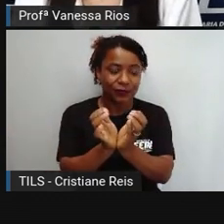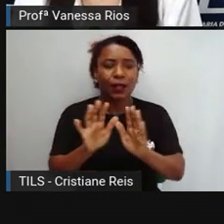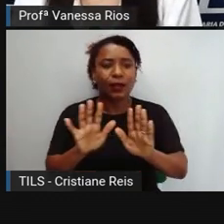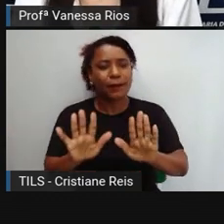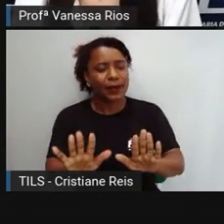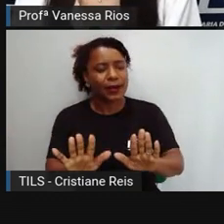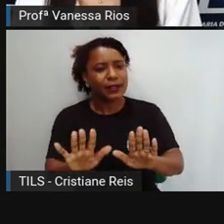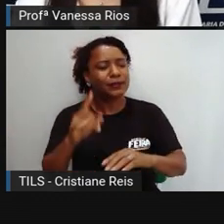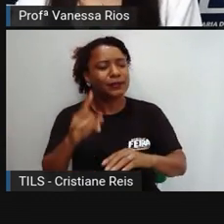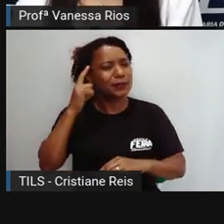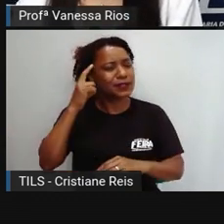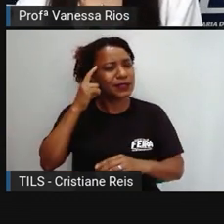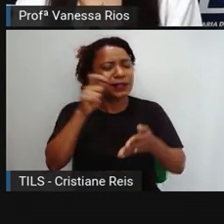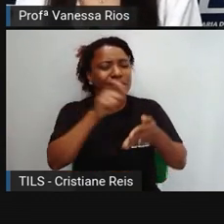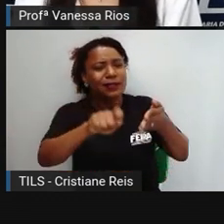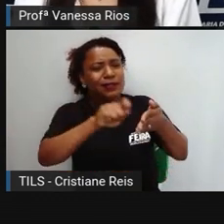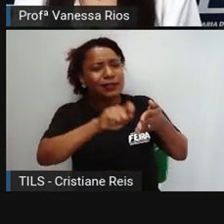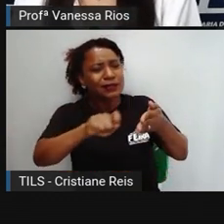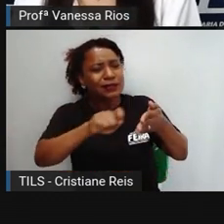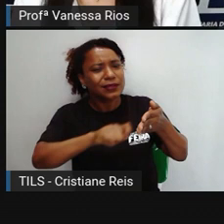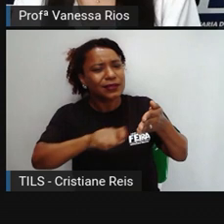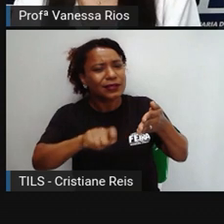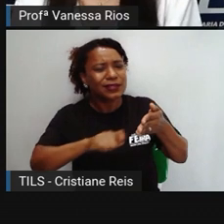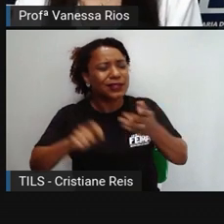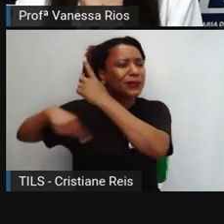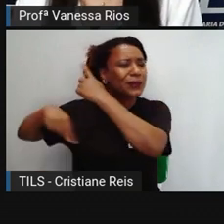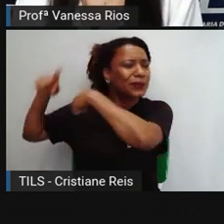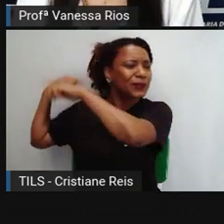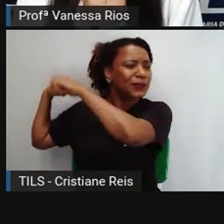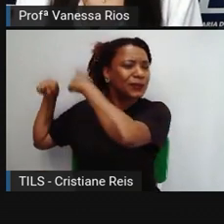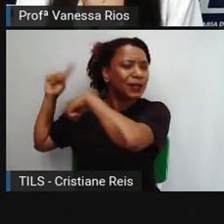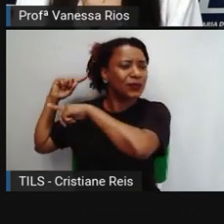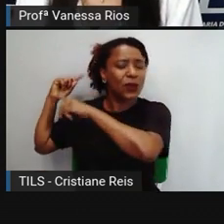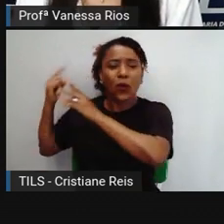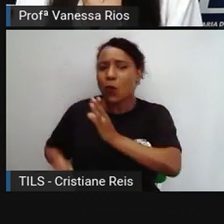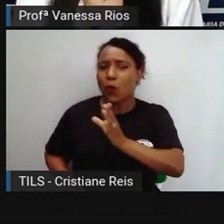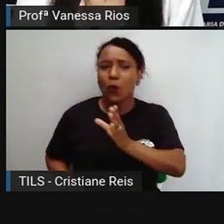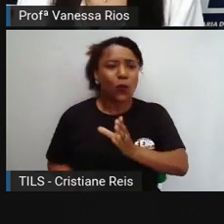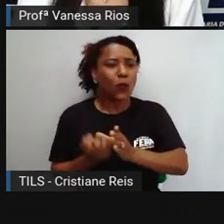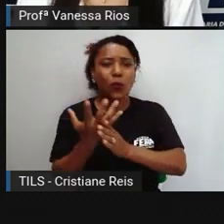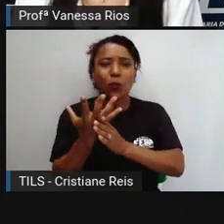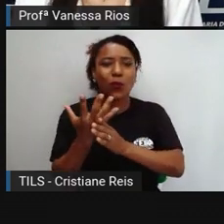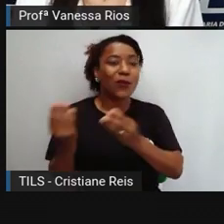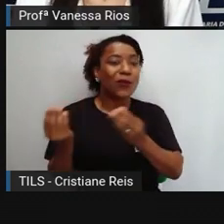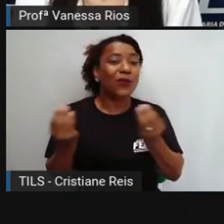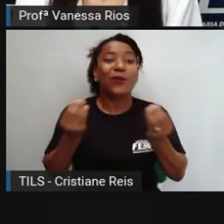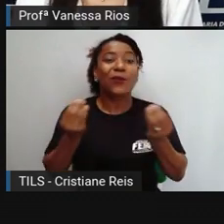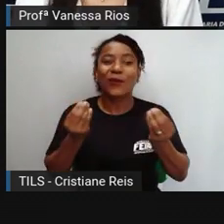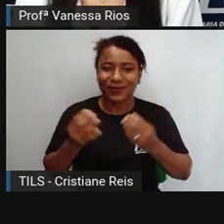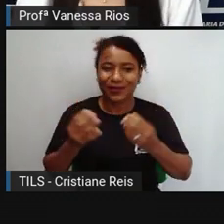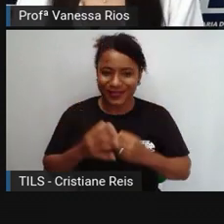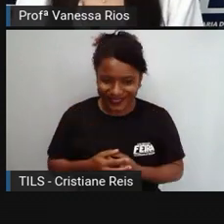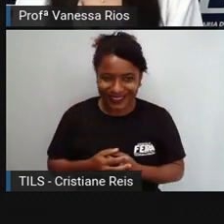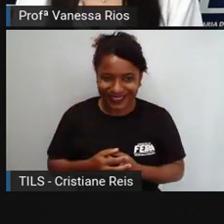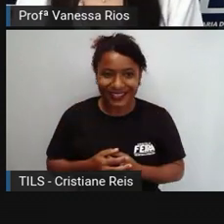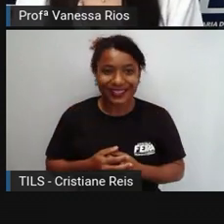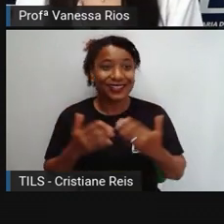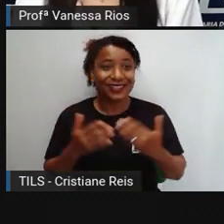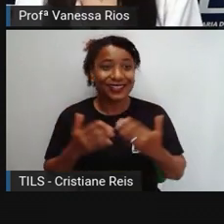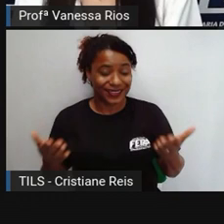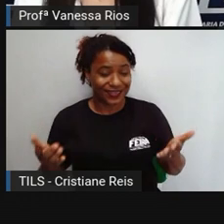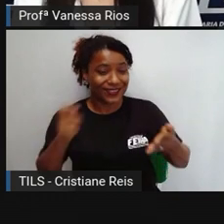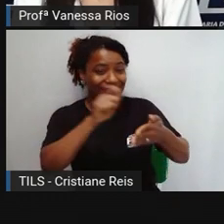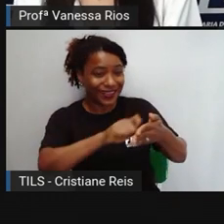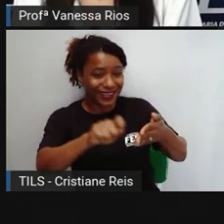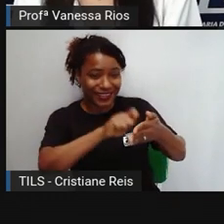no surgimento da escrita, na história da escrita, a gente precisa entender que a escrita é algo que existe aí